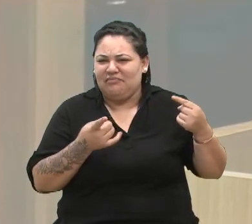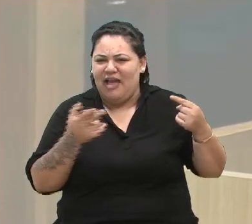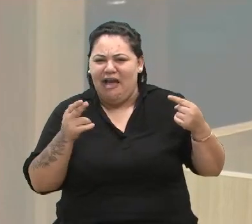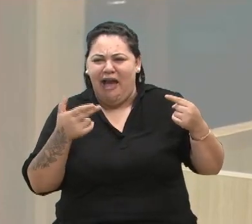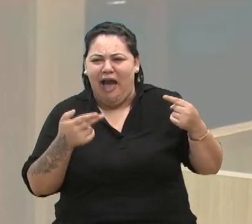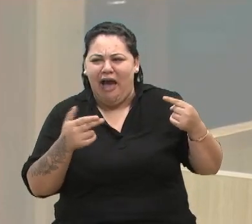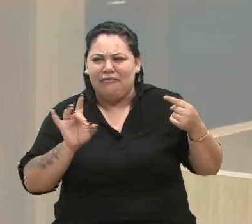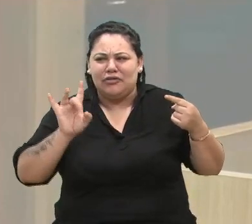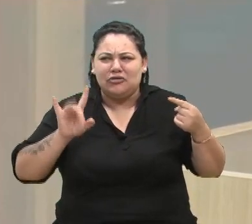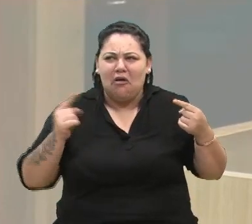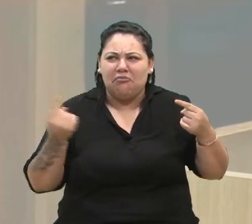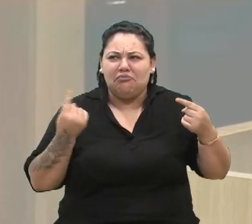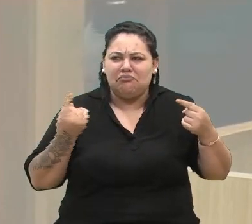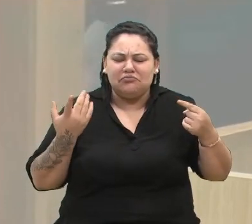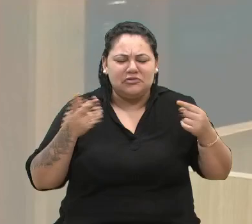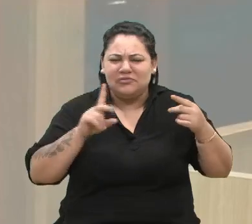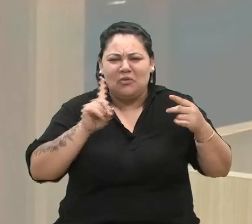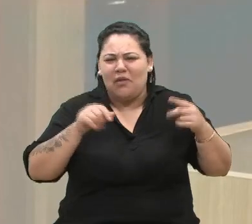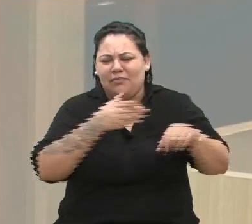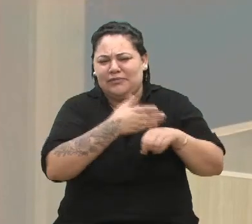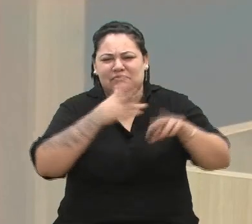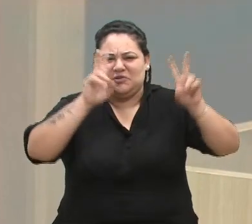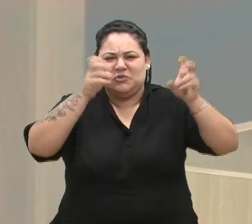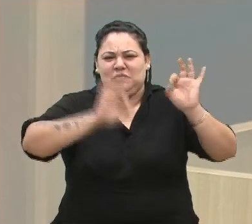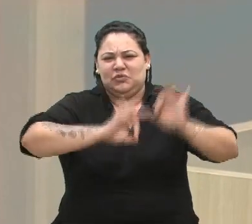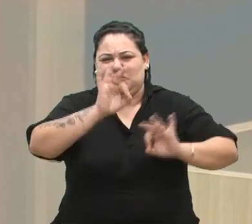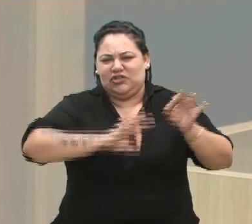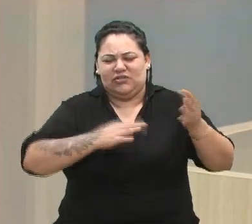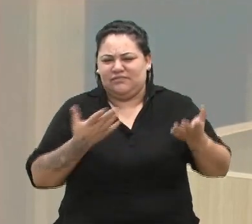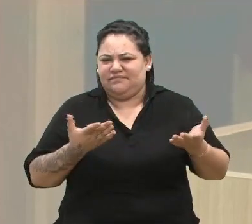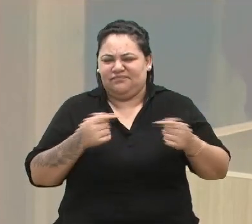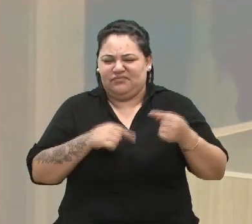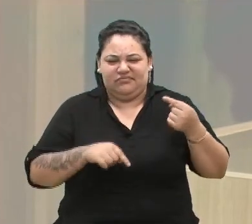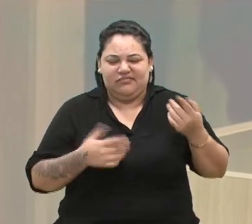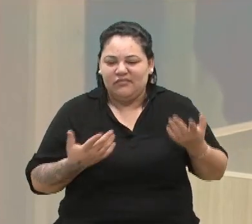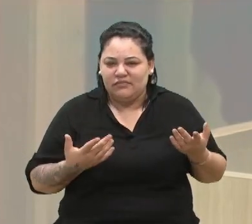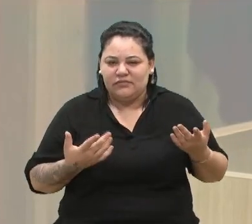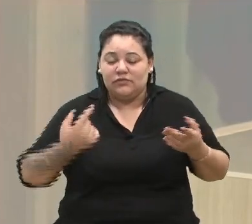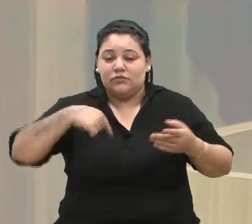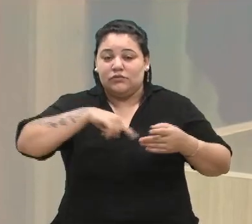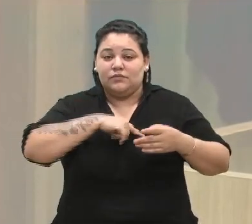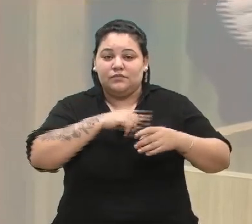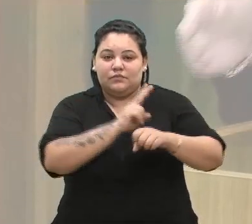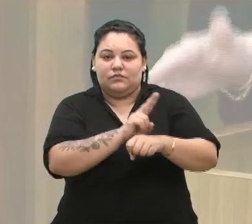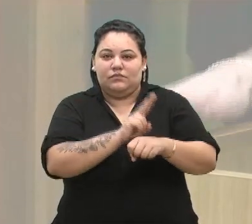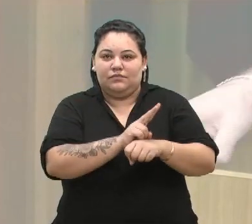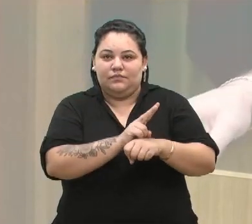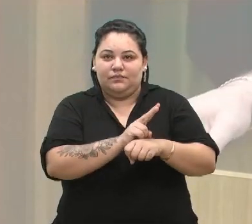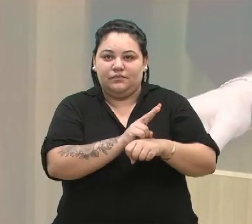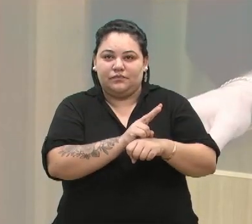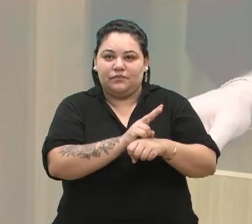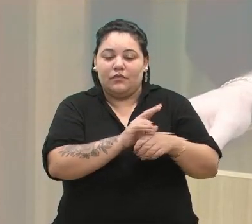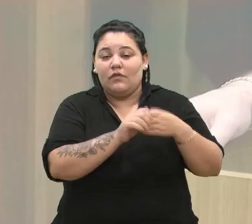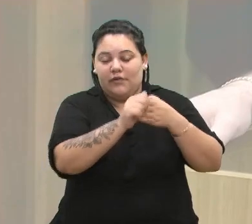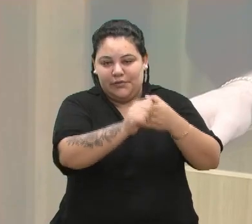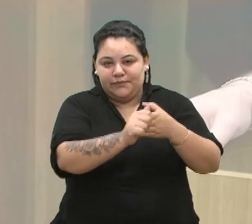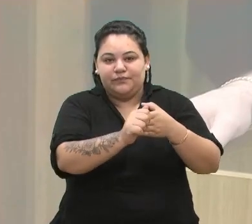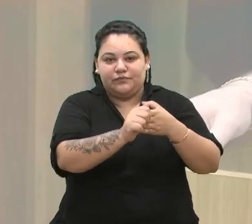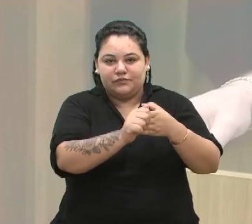Nada a ver. Então, assim, nós nos amparamos na Constituição Federal,